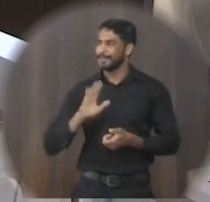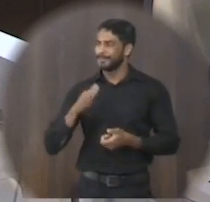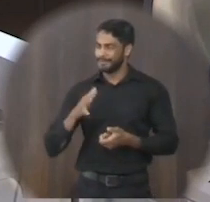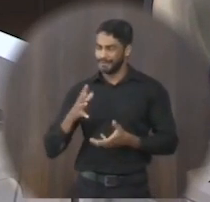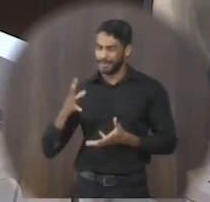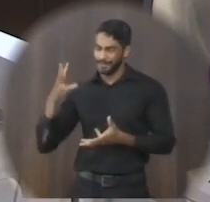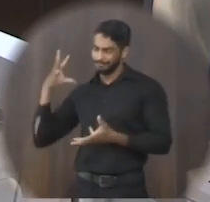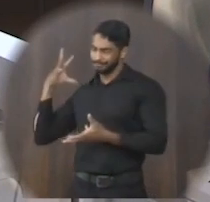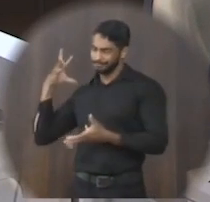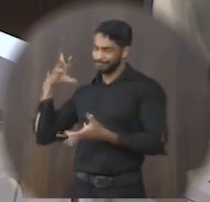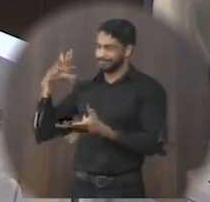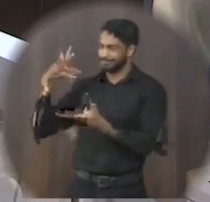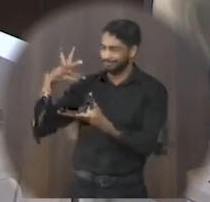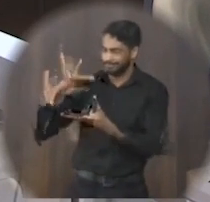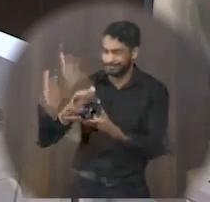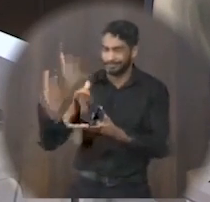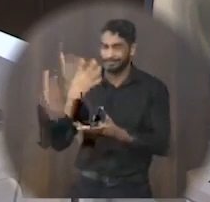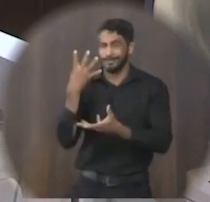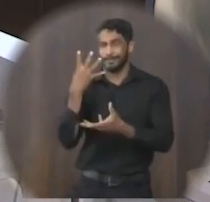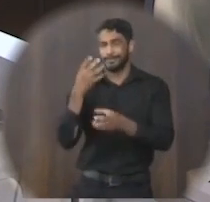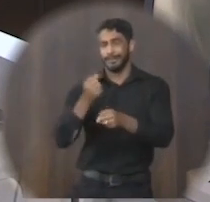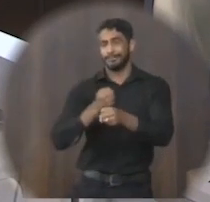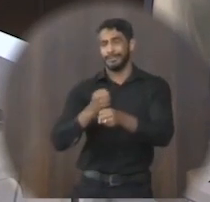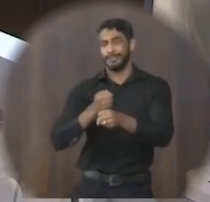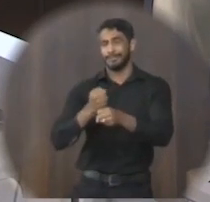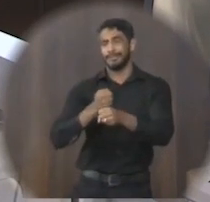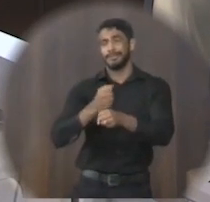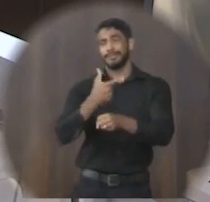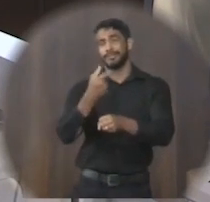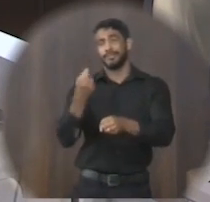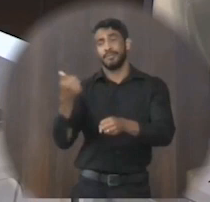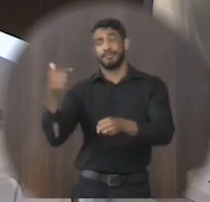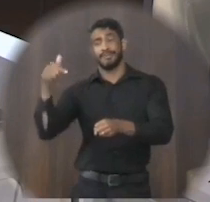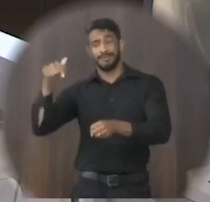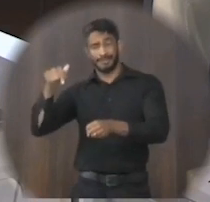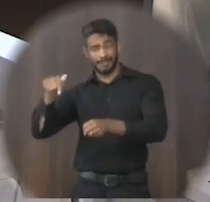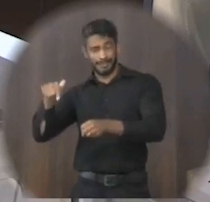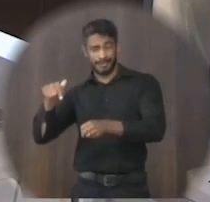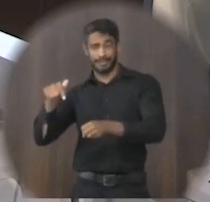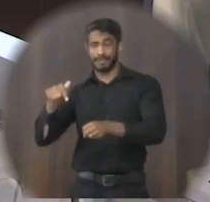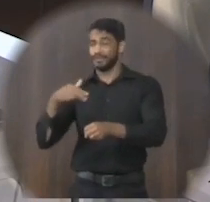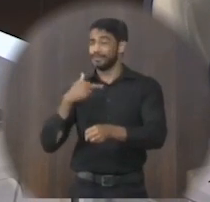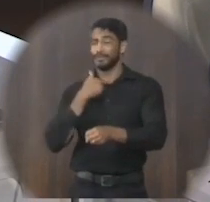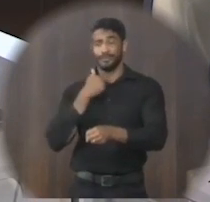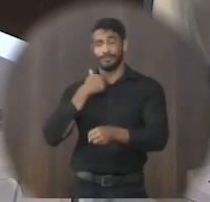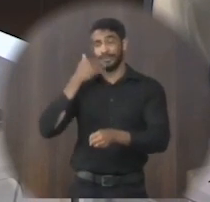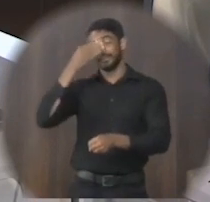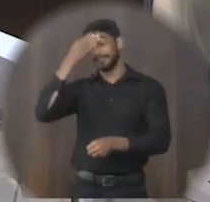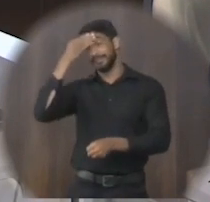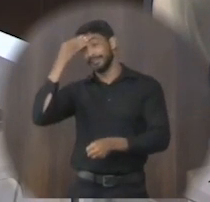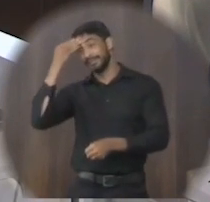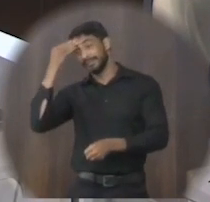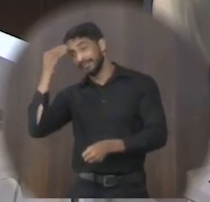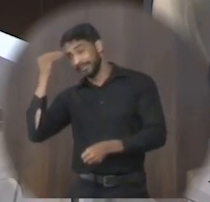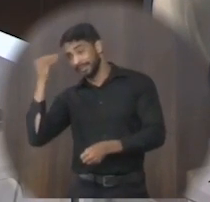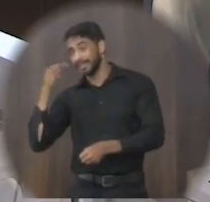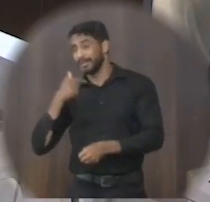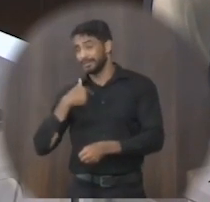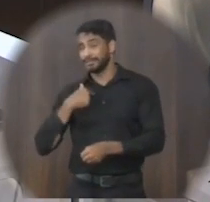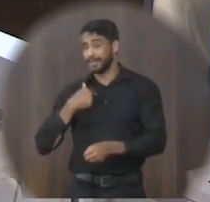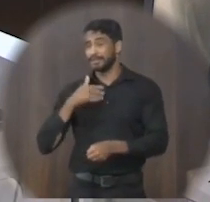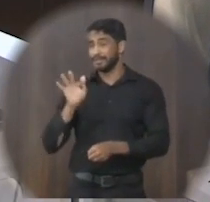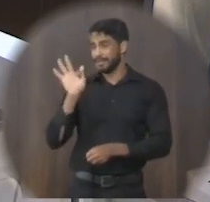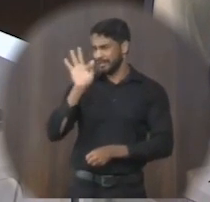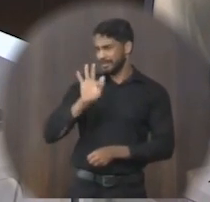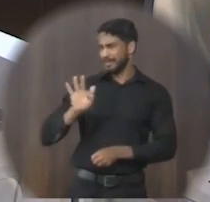Arrastaram quatro anos, né? Da tragédia que foi em 2017. Não poderia me esquecer onde eu estava, né? Naquele momento, eu estava na